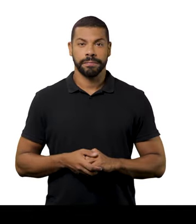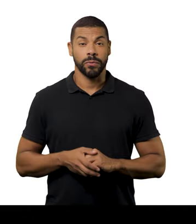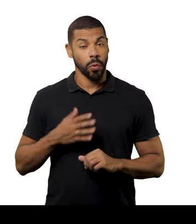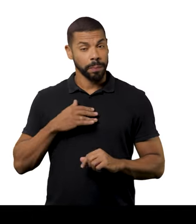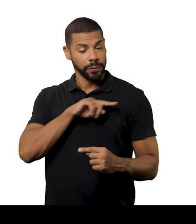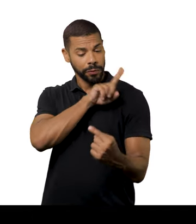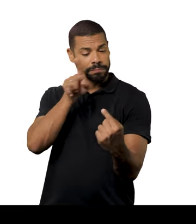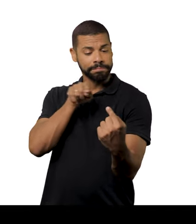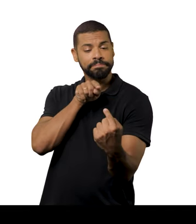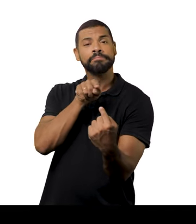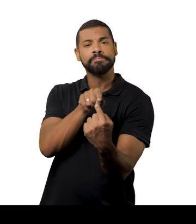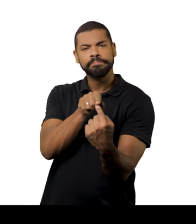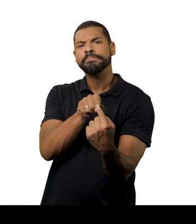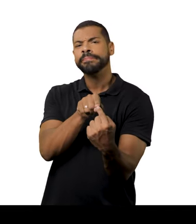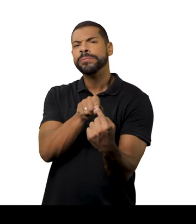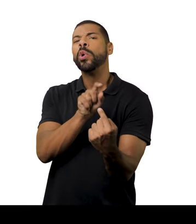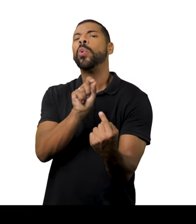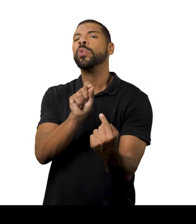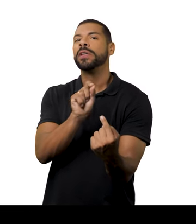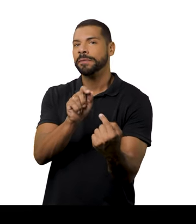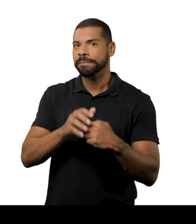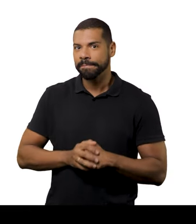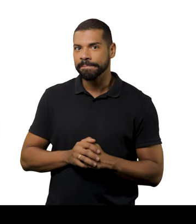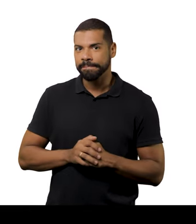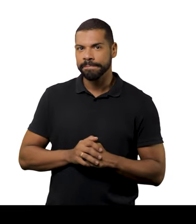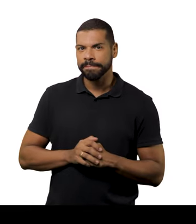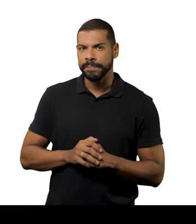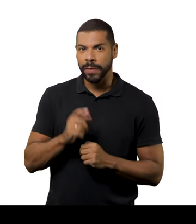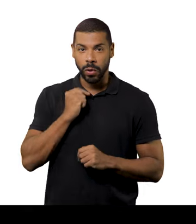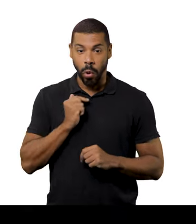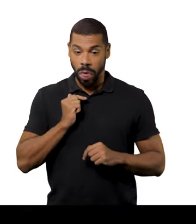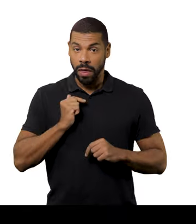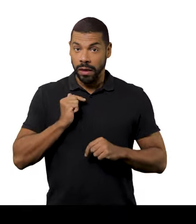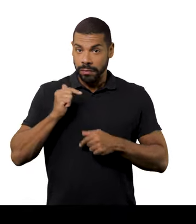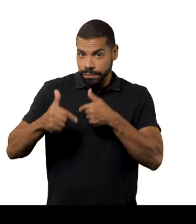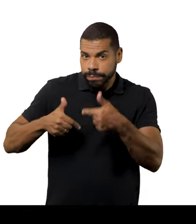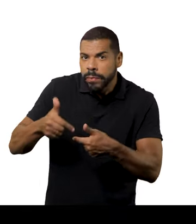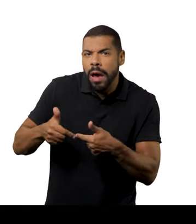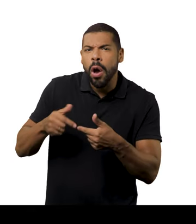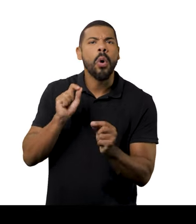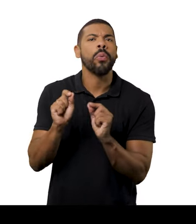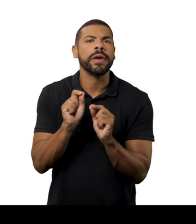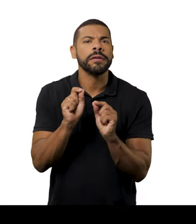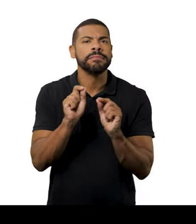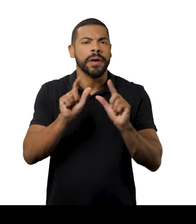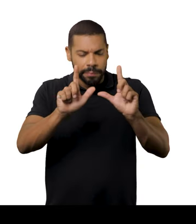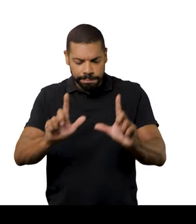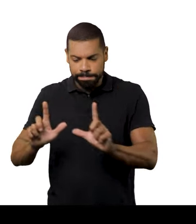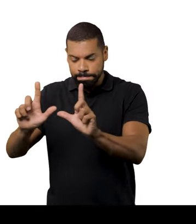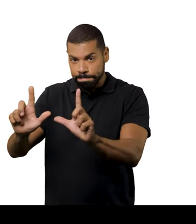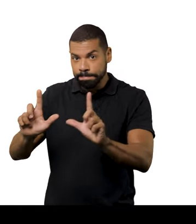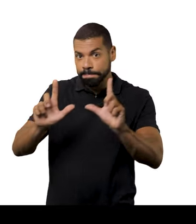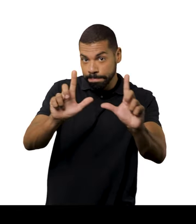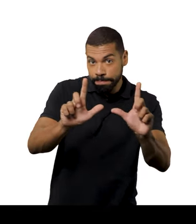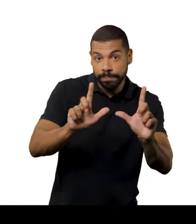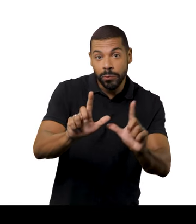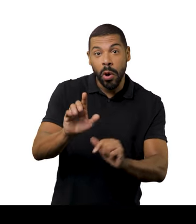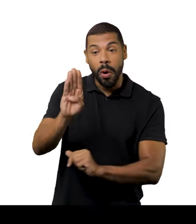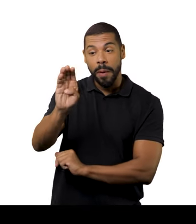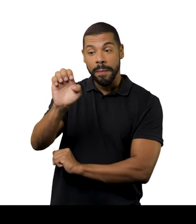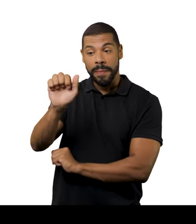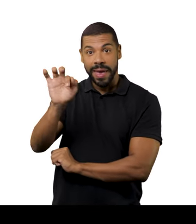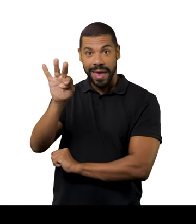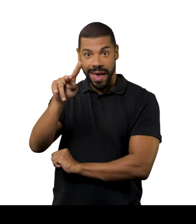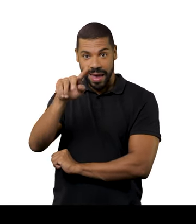A minha intenção inicialmente era o quê? Tirar, não trabalhar com a ideia de padronagem. A gente